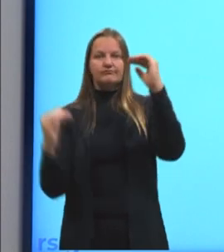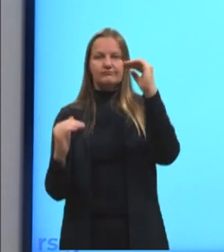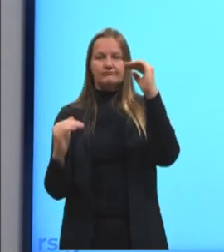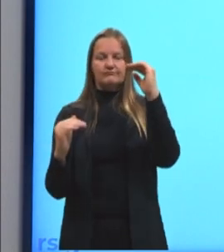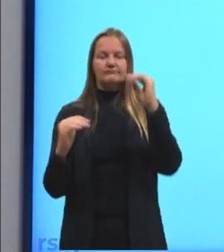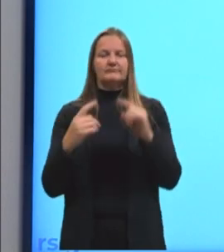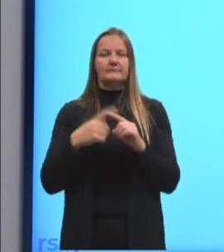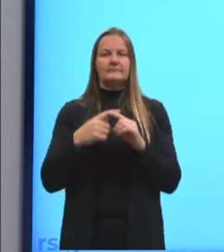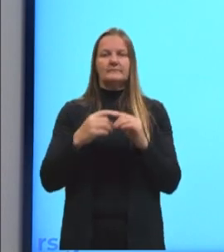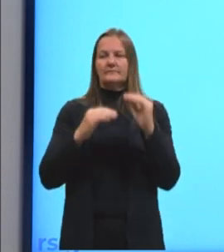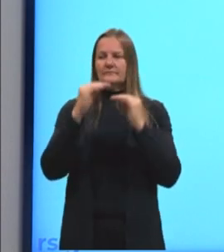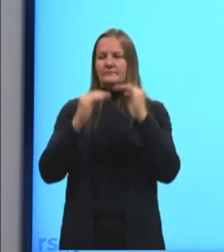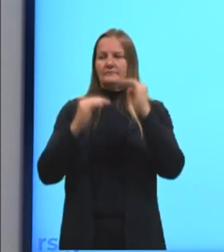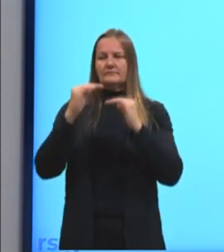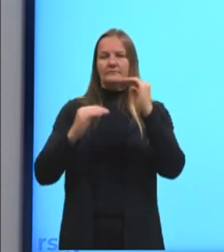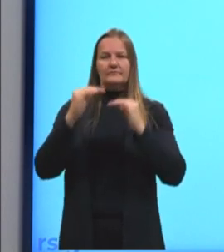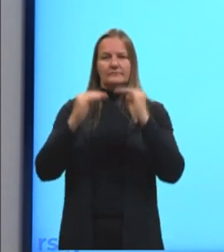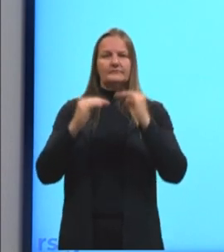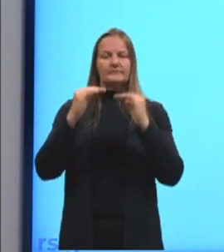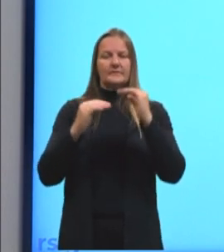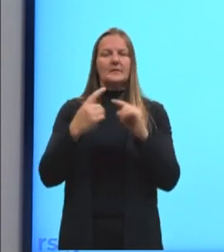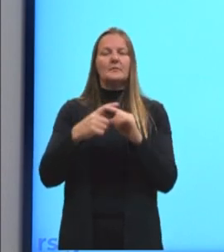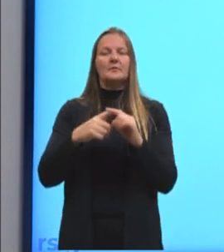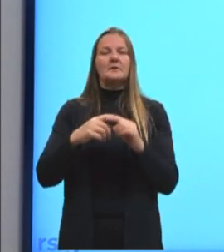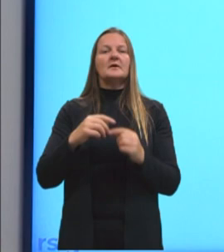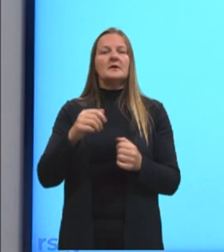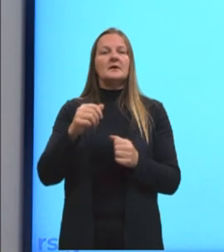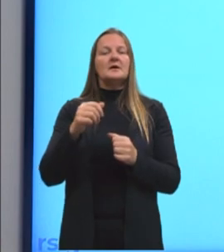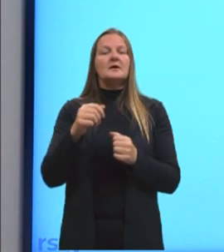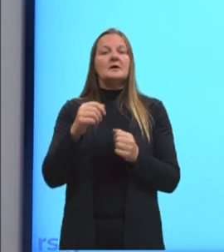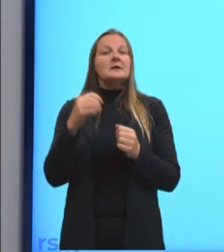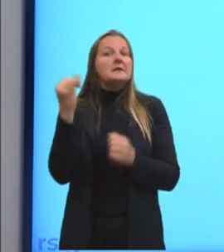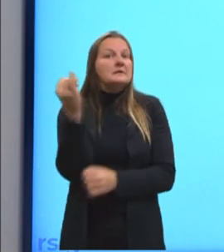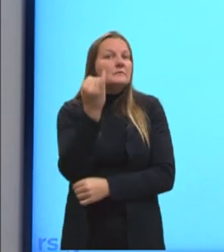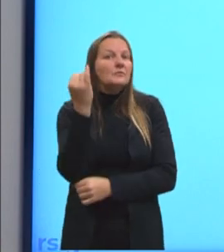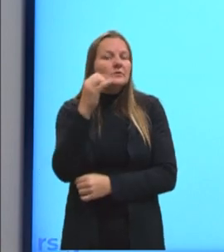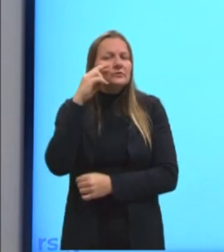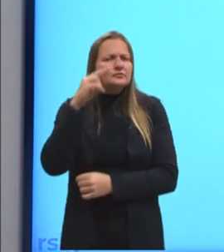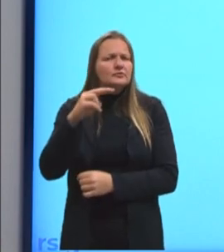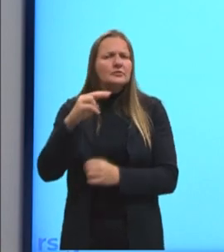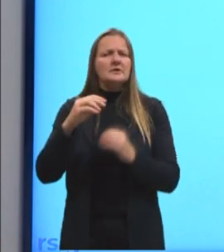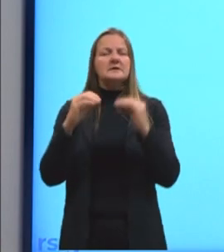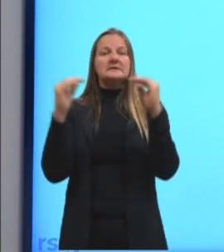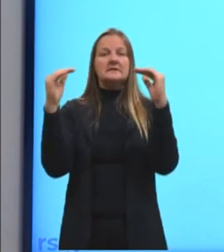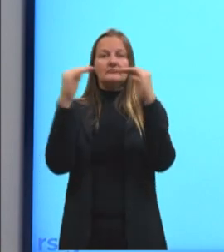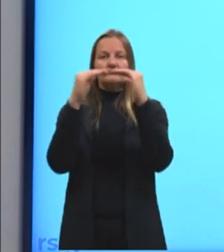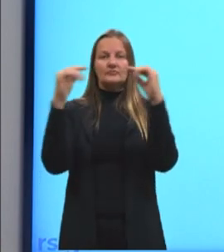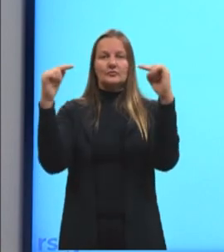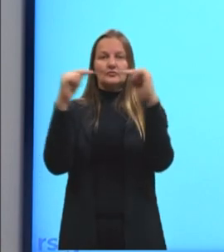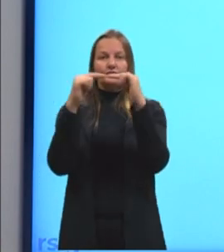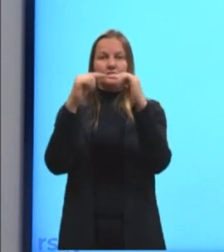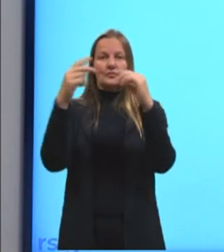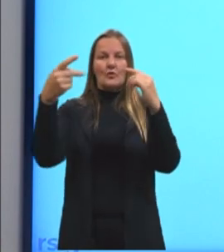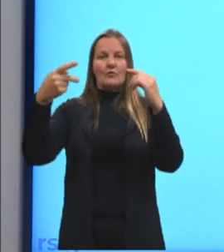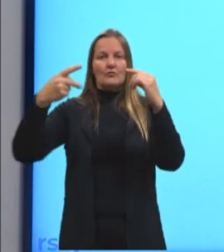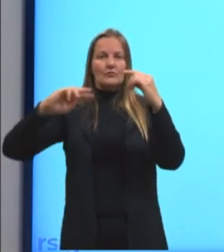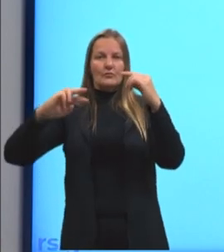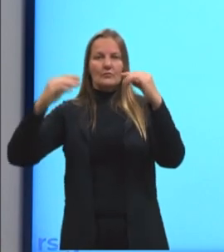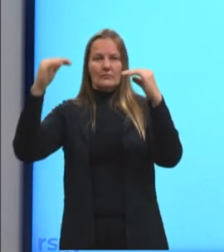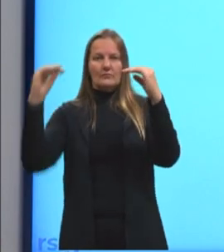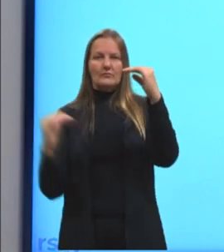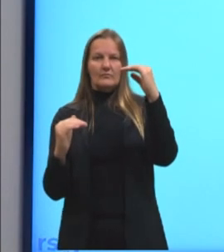Então, prestem bastante atenção nas grandezas, se tem uma proporção direta ou inversa.